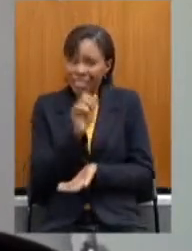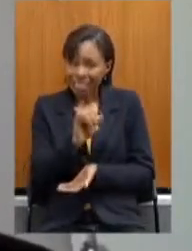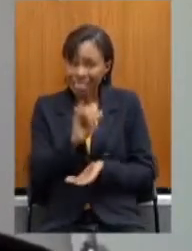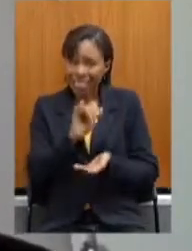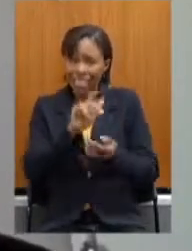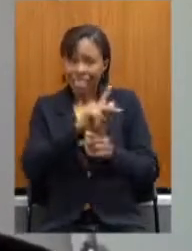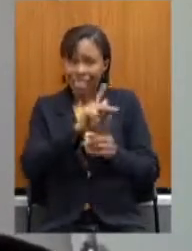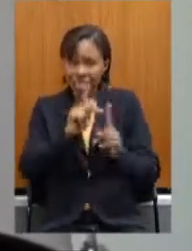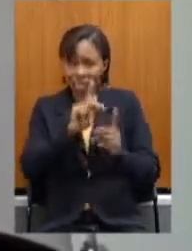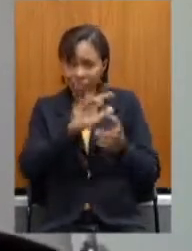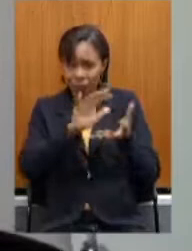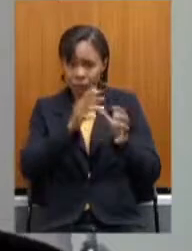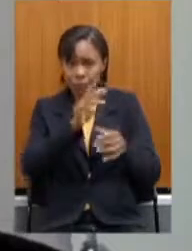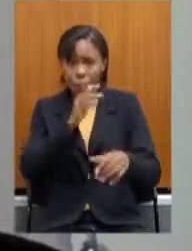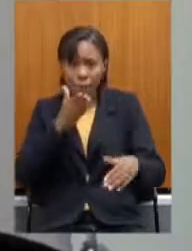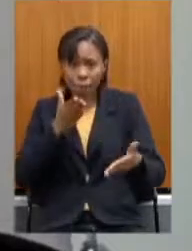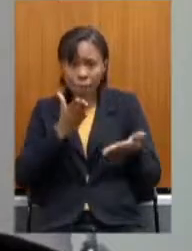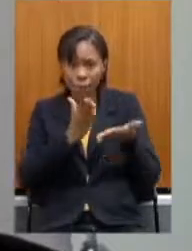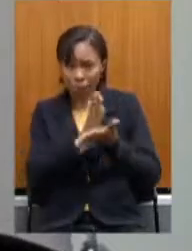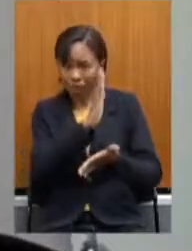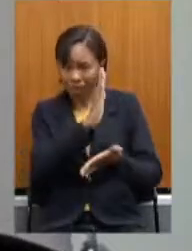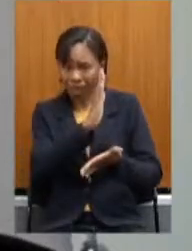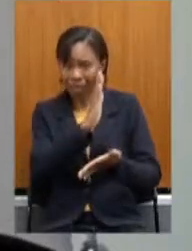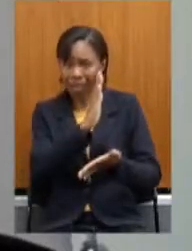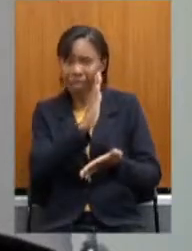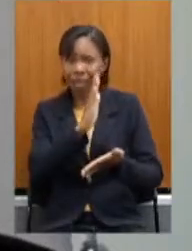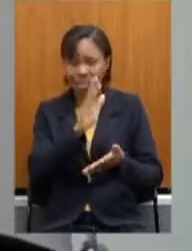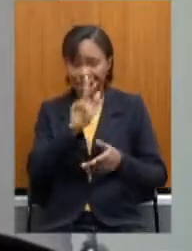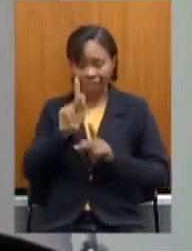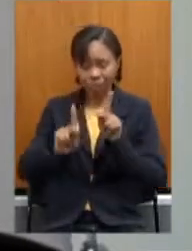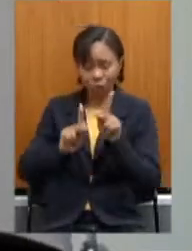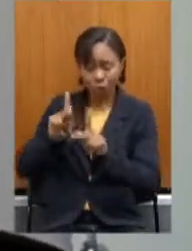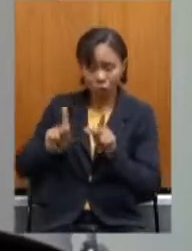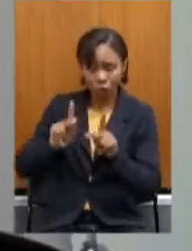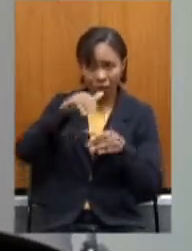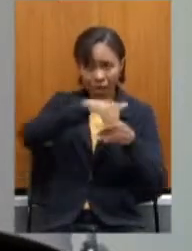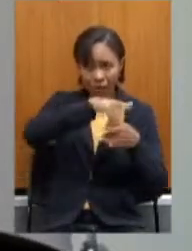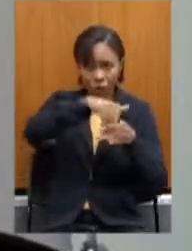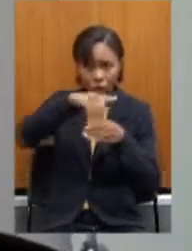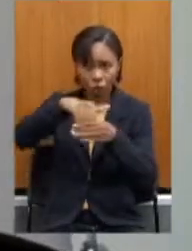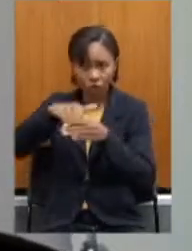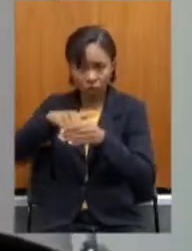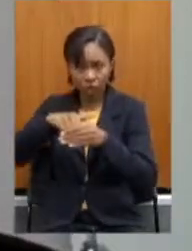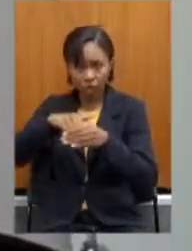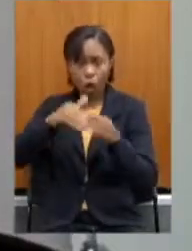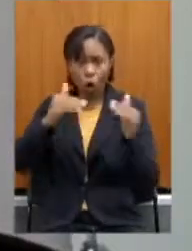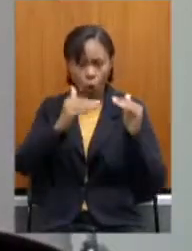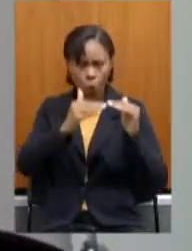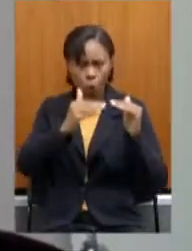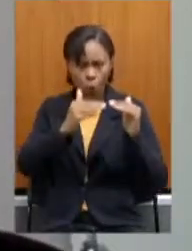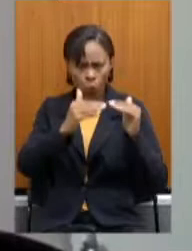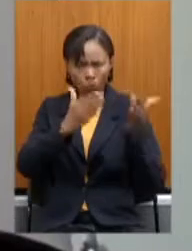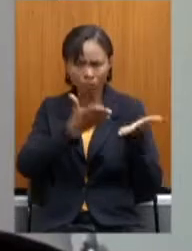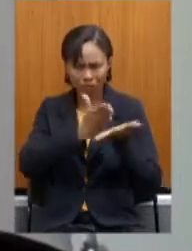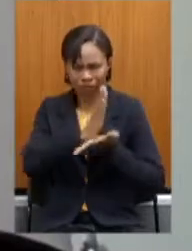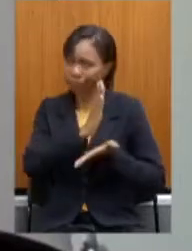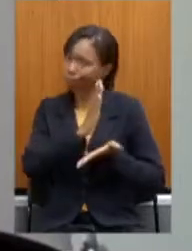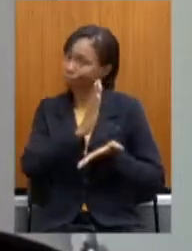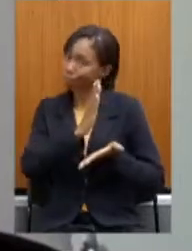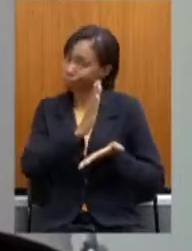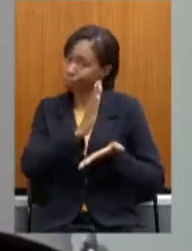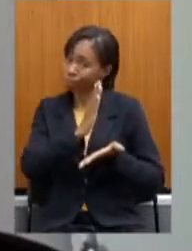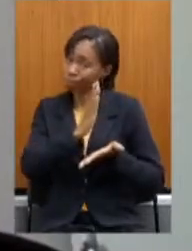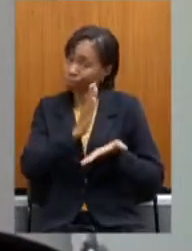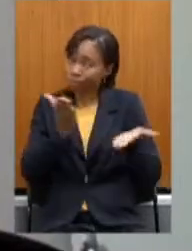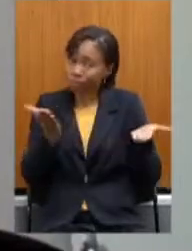reforma põe sua digital, ajuda a conceber um projeto